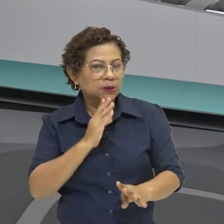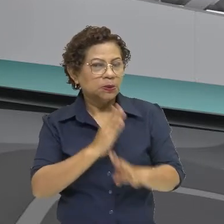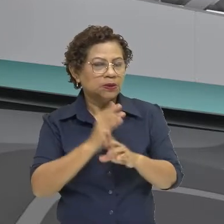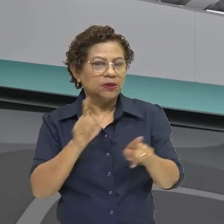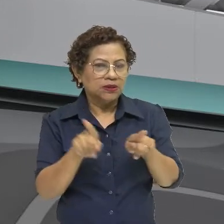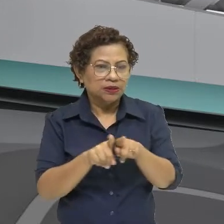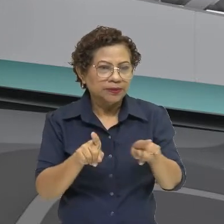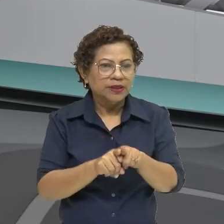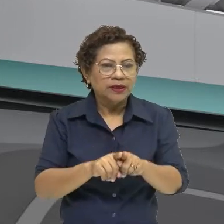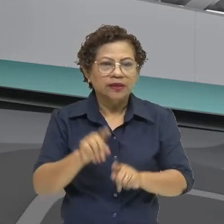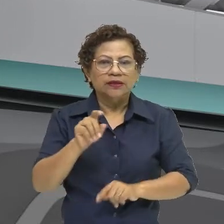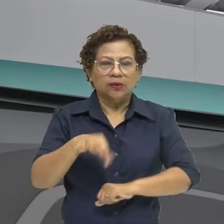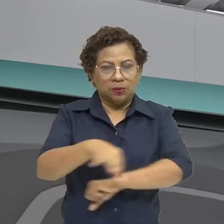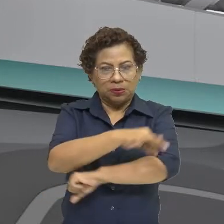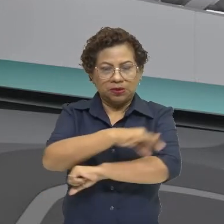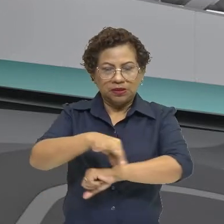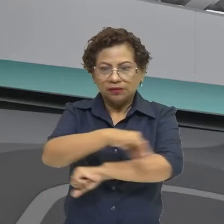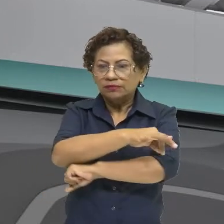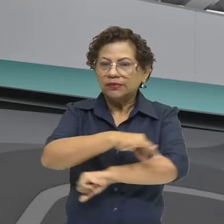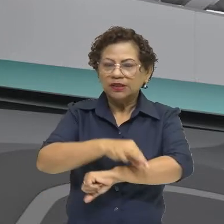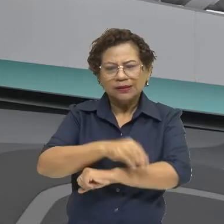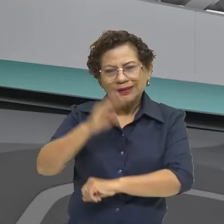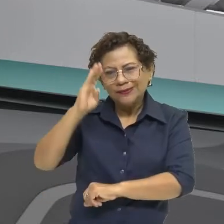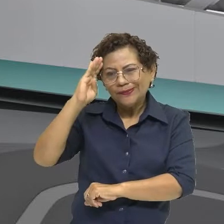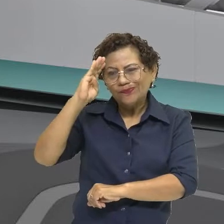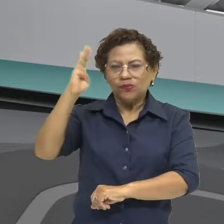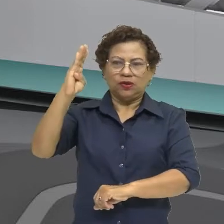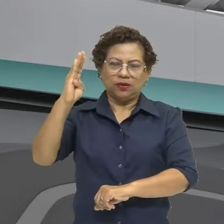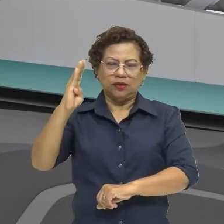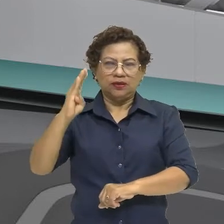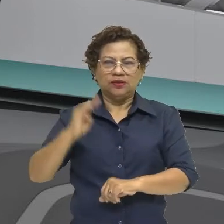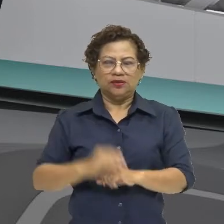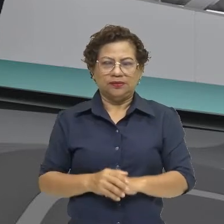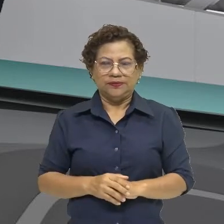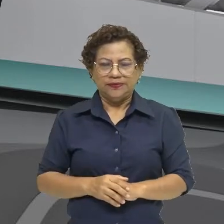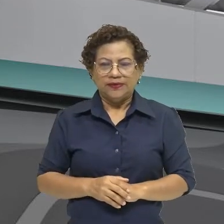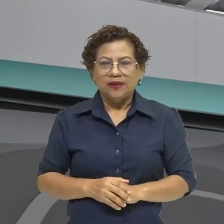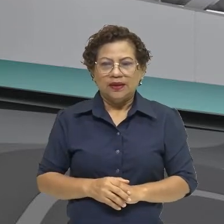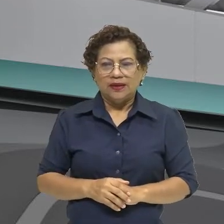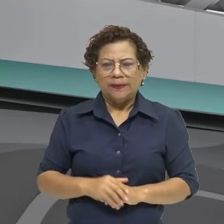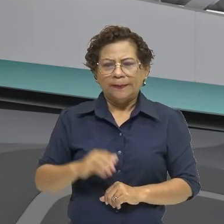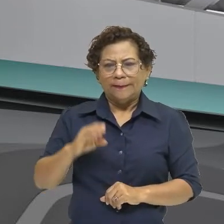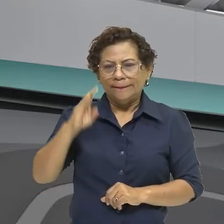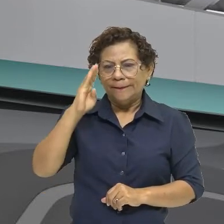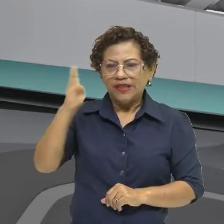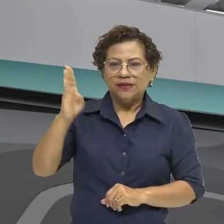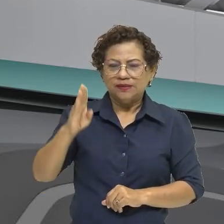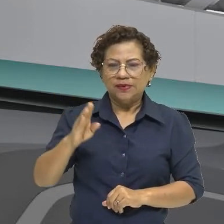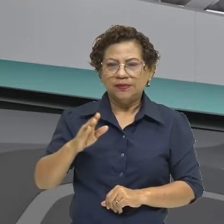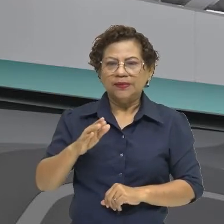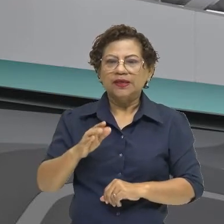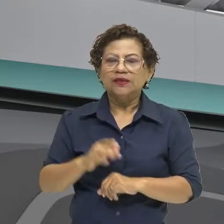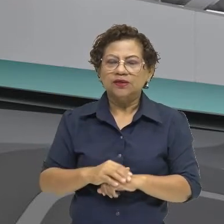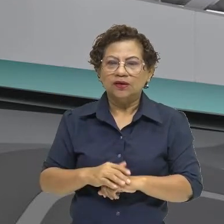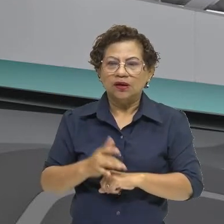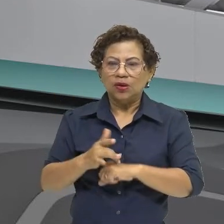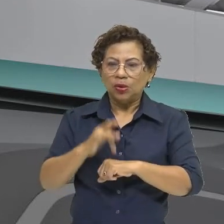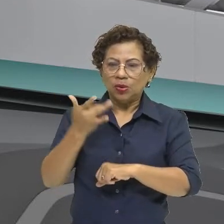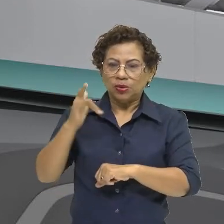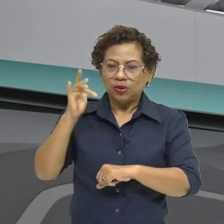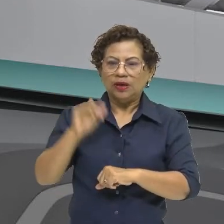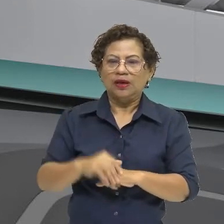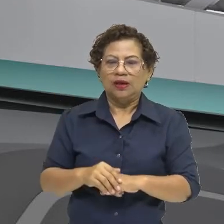o ornamento vai estar muito presente, principalmente o dourado. E aquilo que nós falamos, a Europa vai ser o